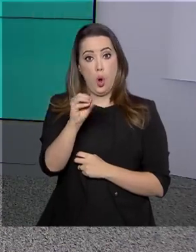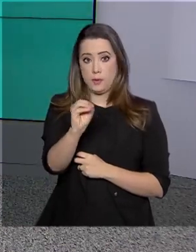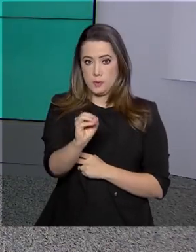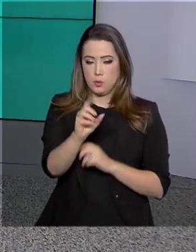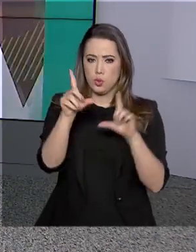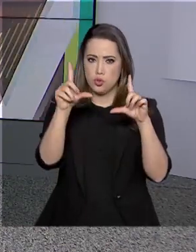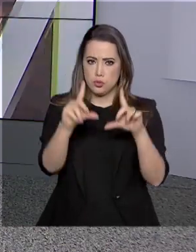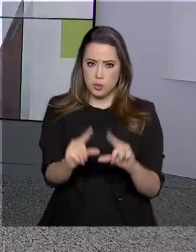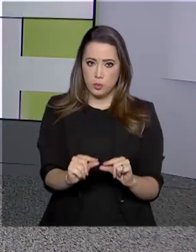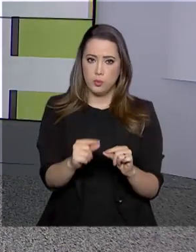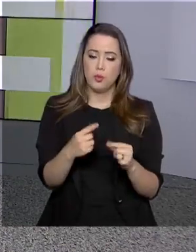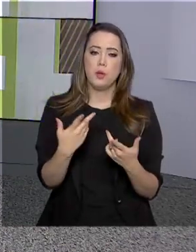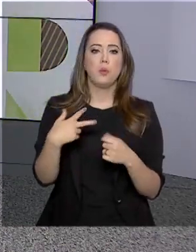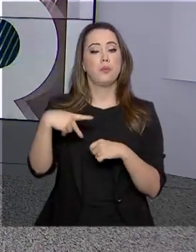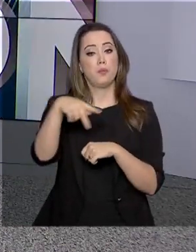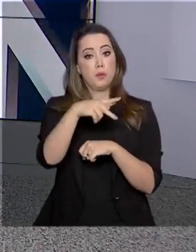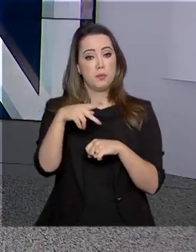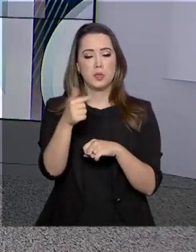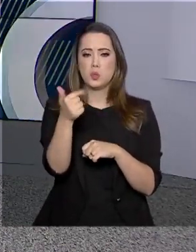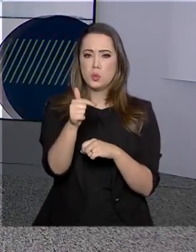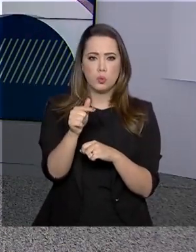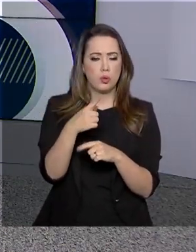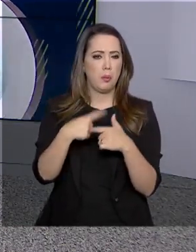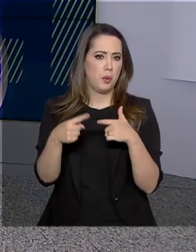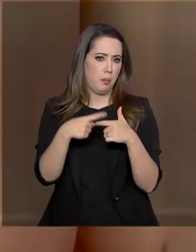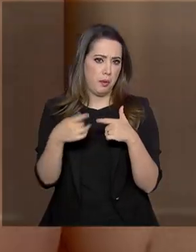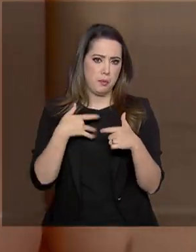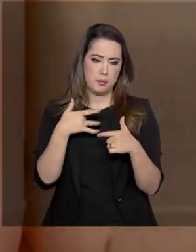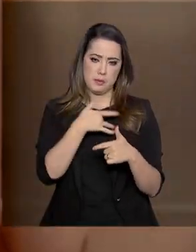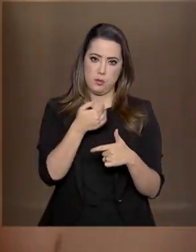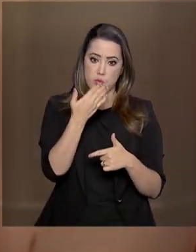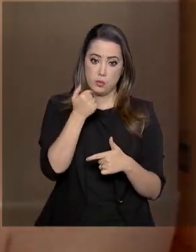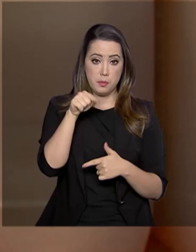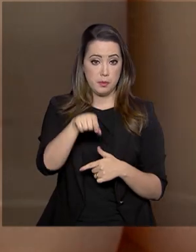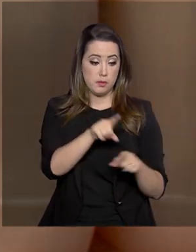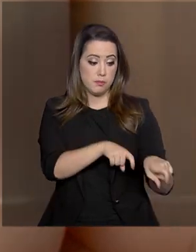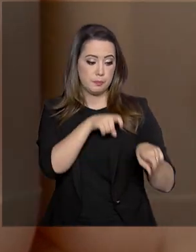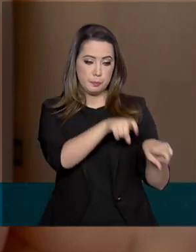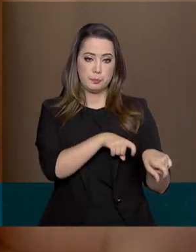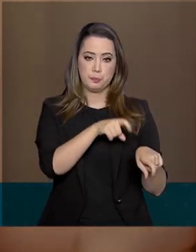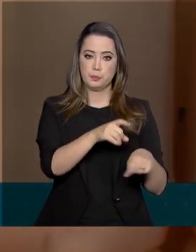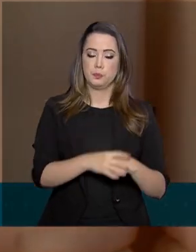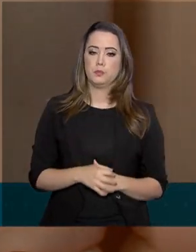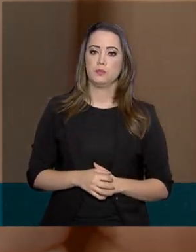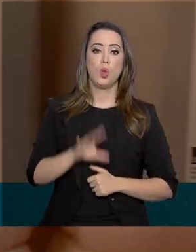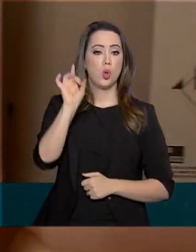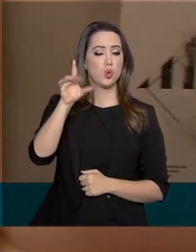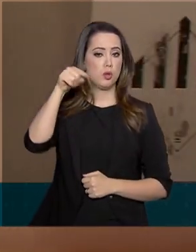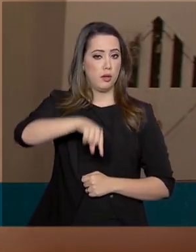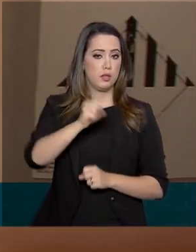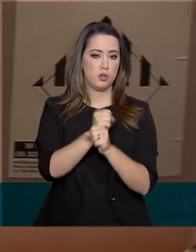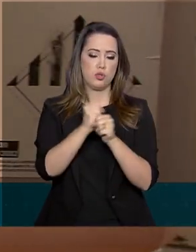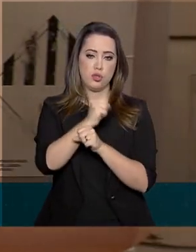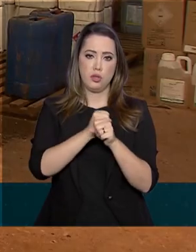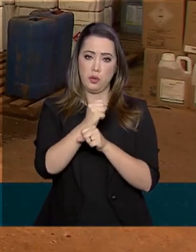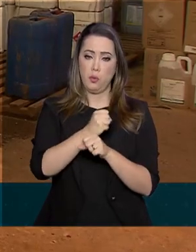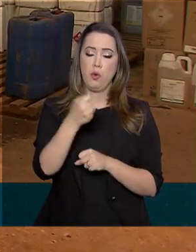produzidos no país não oferece riscos à saúde. Só neste ano, o Brasil registrou